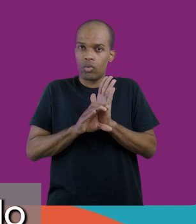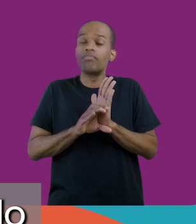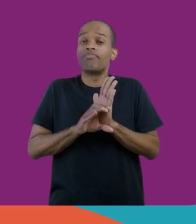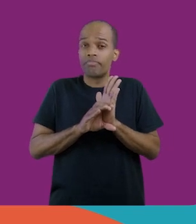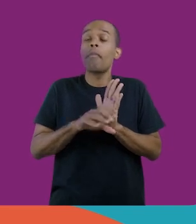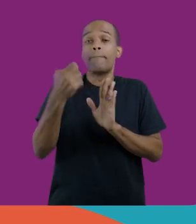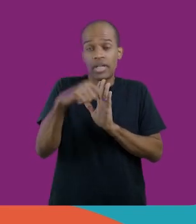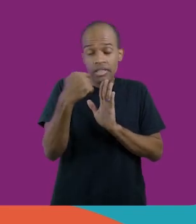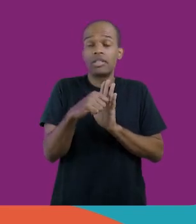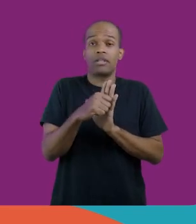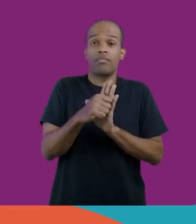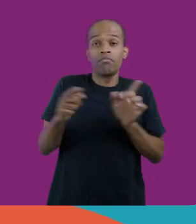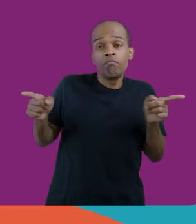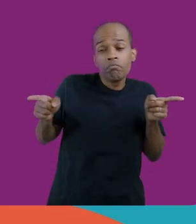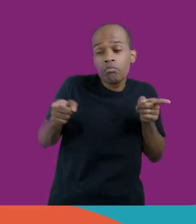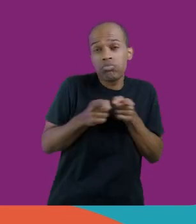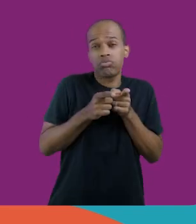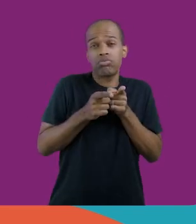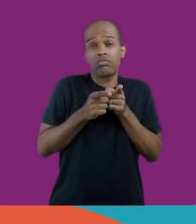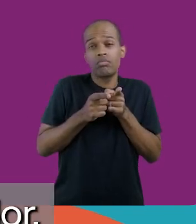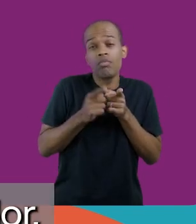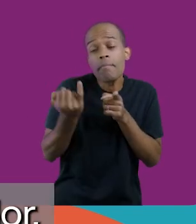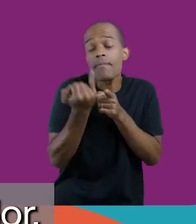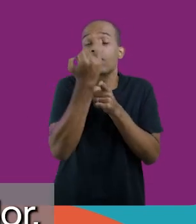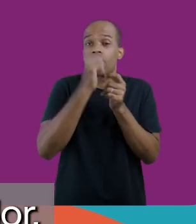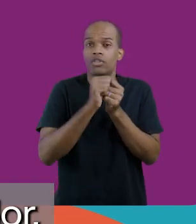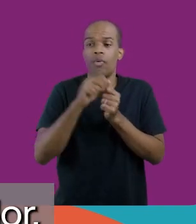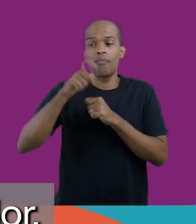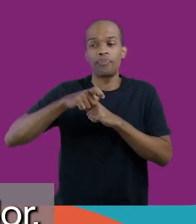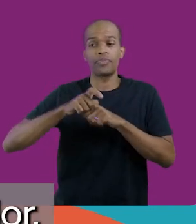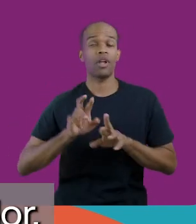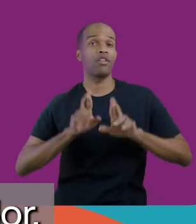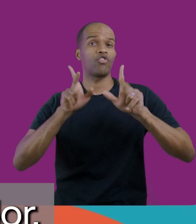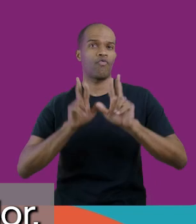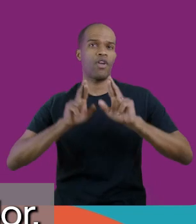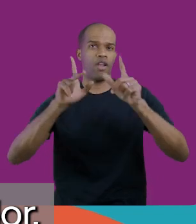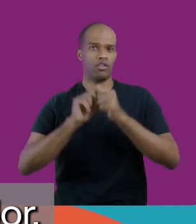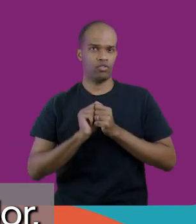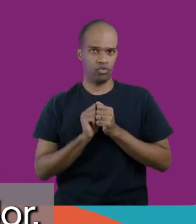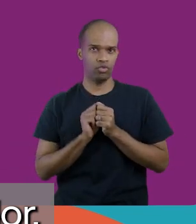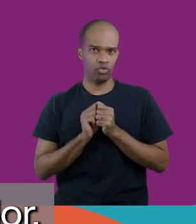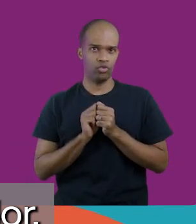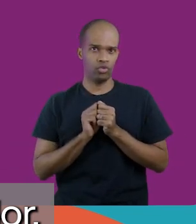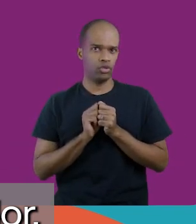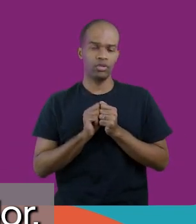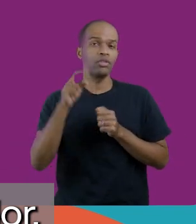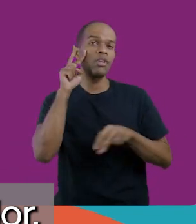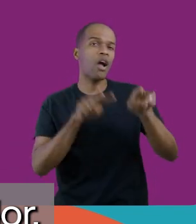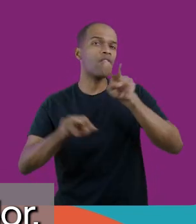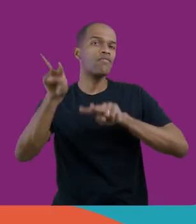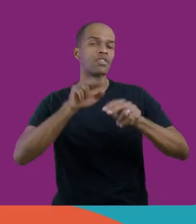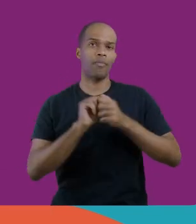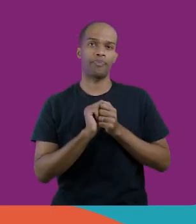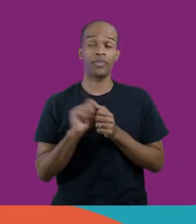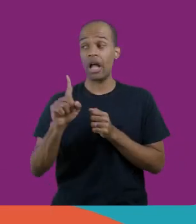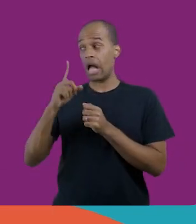reduzir o currículo a uma coisa mínima, essencial. Então, é um pouco diferente da visão